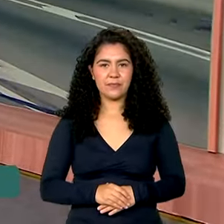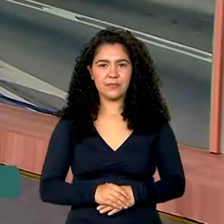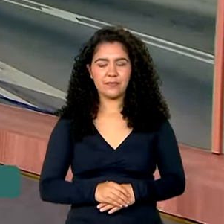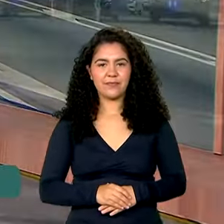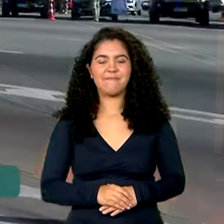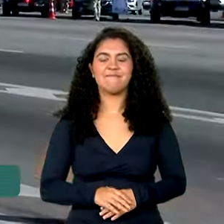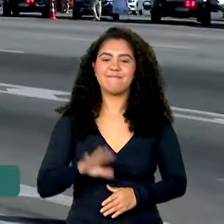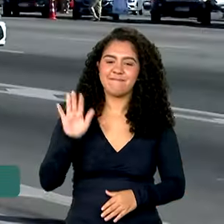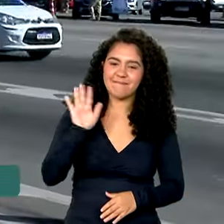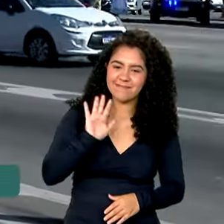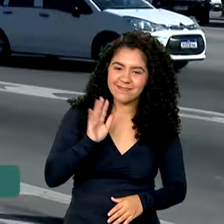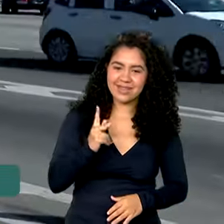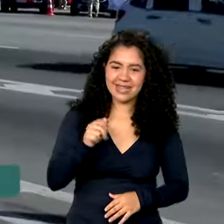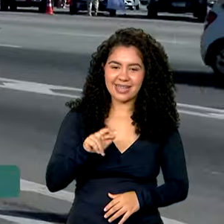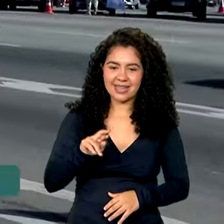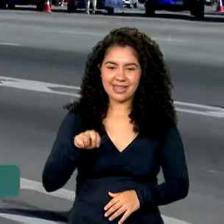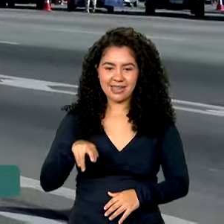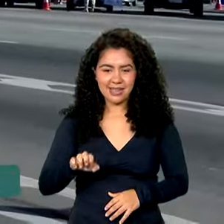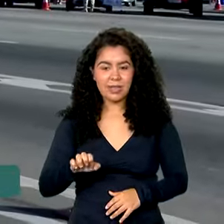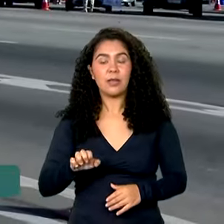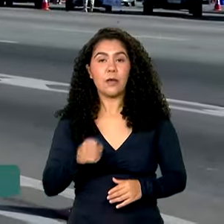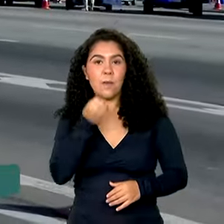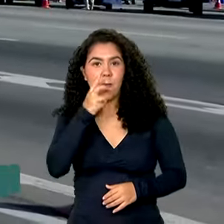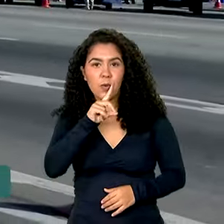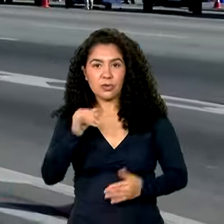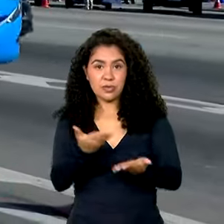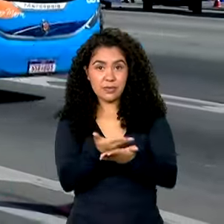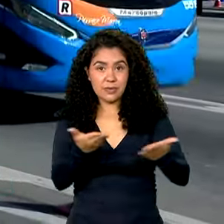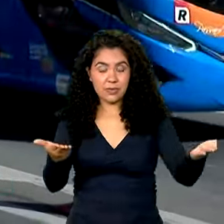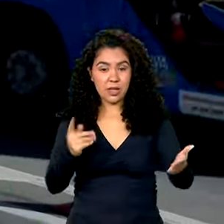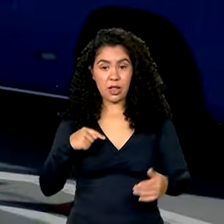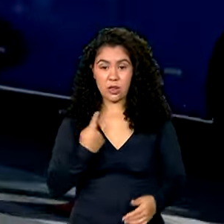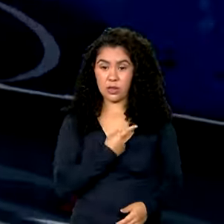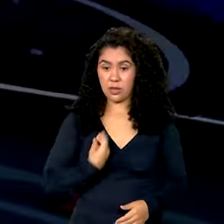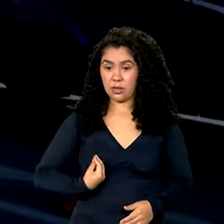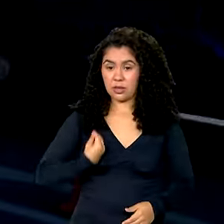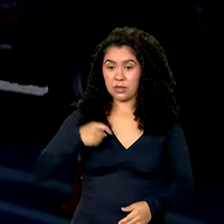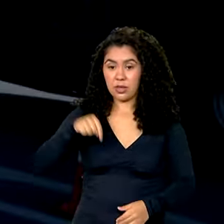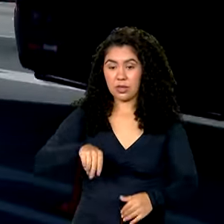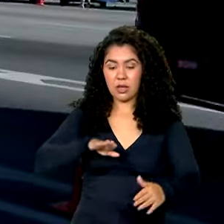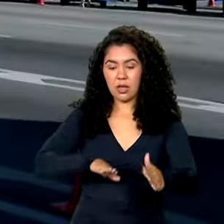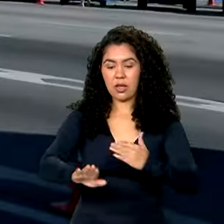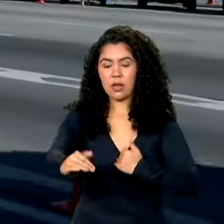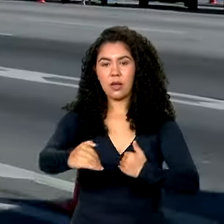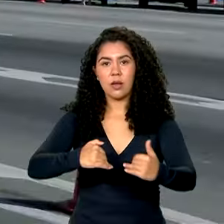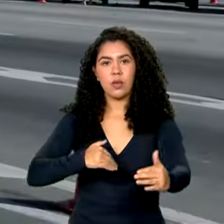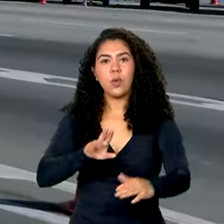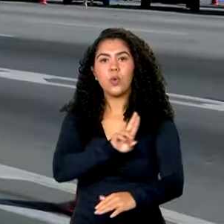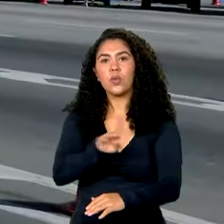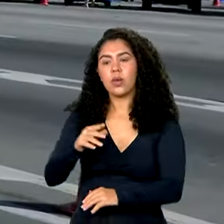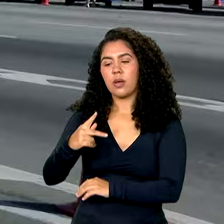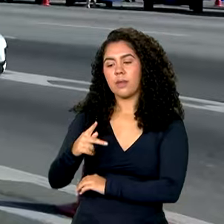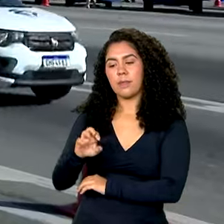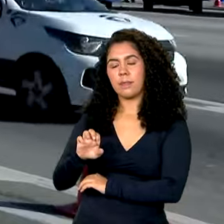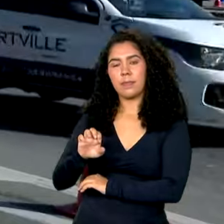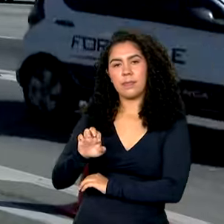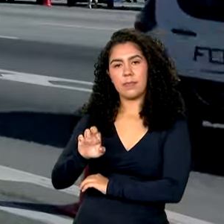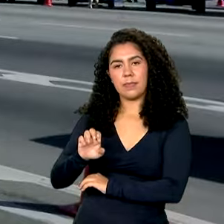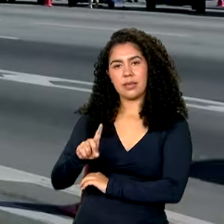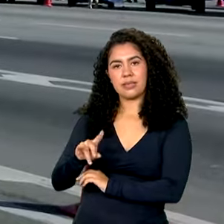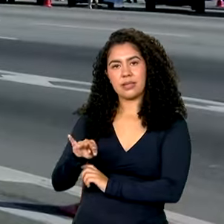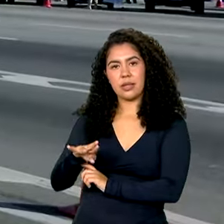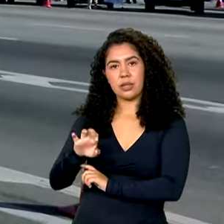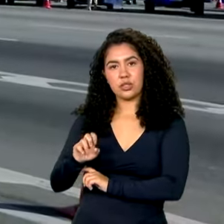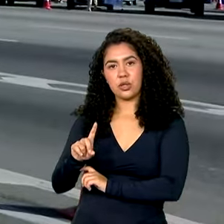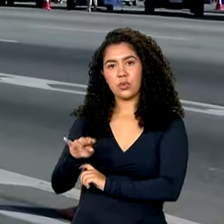Oi, Carine. Bom dia a você, bom dia a todos. Nós estamos na rodovia Presidente Dutra, que liga São Paulo ao Rio de Janeiro,